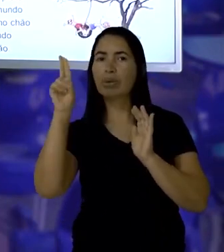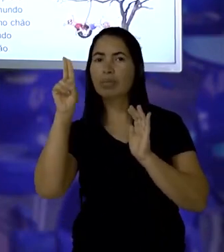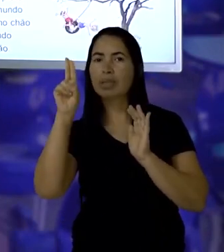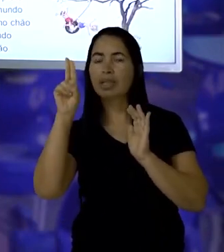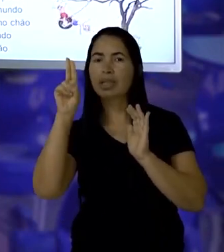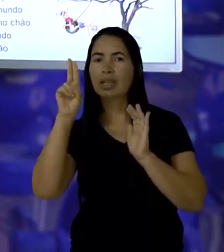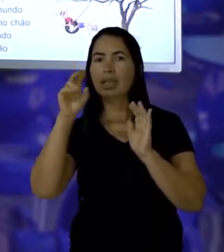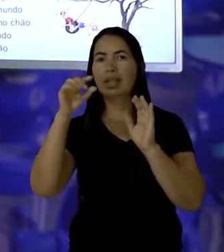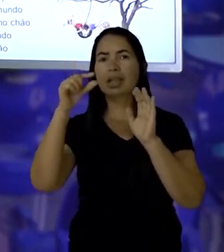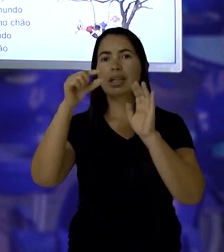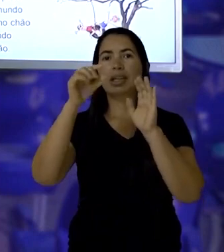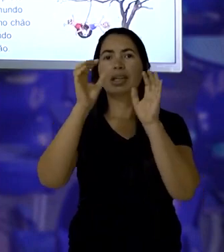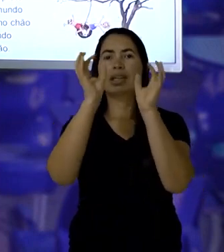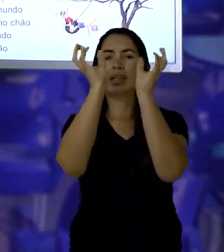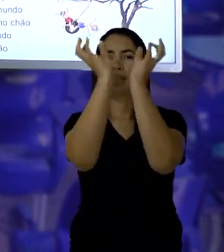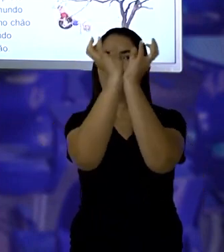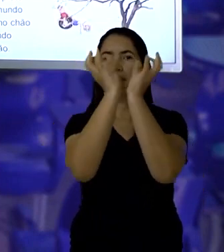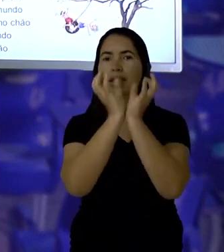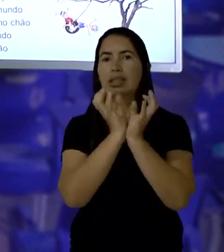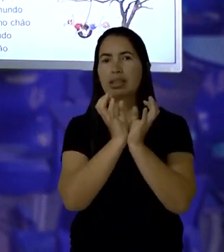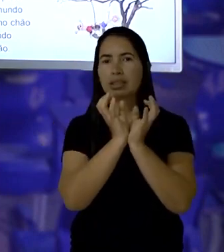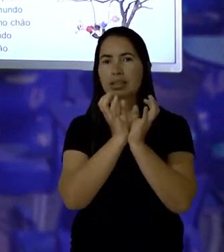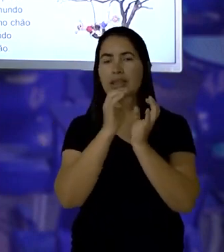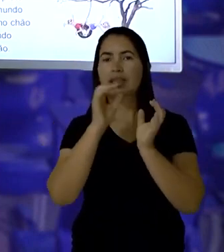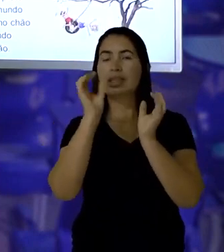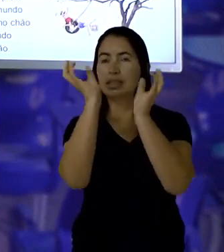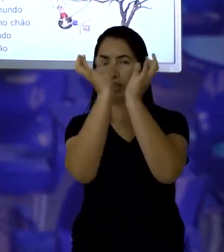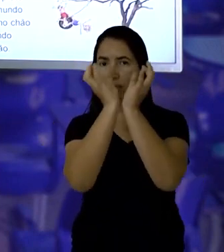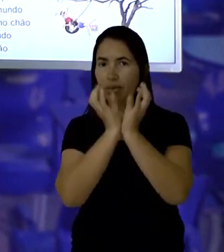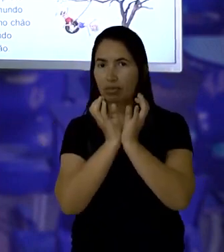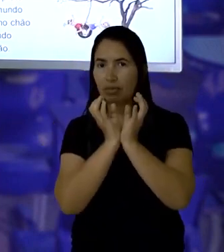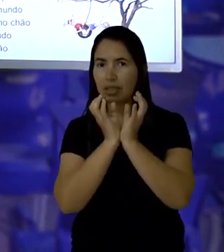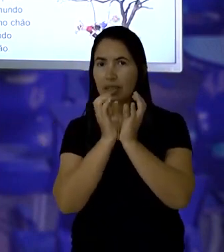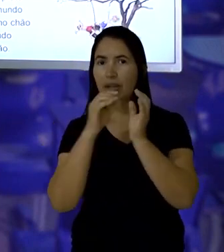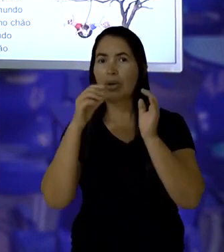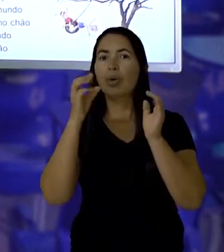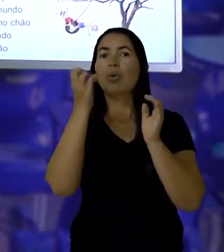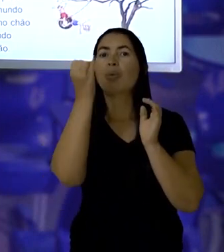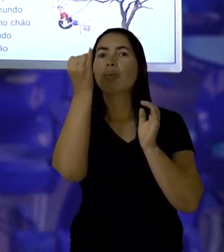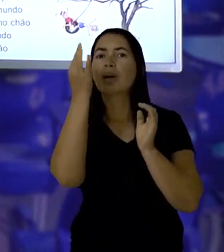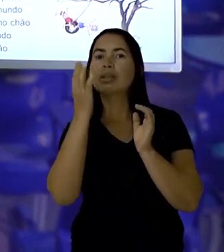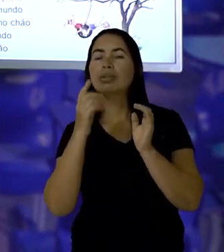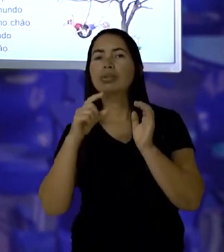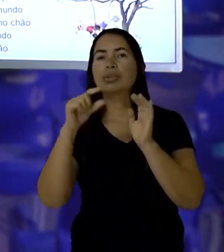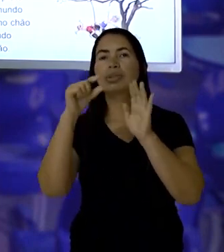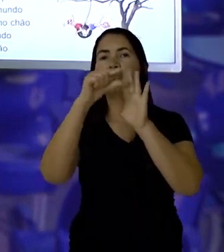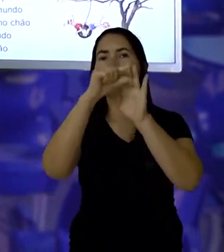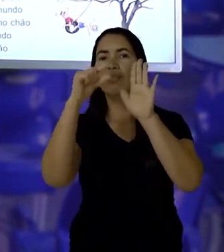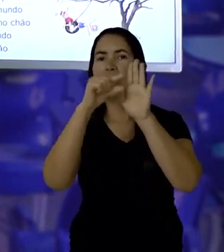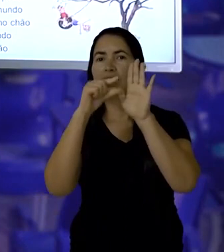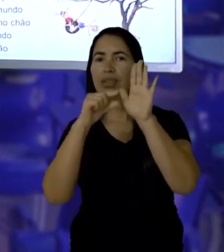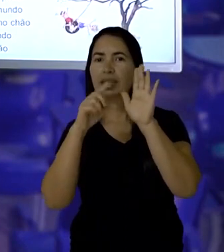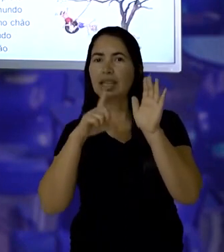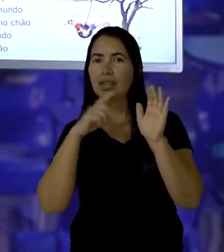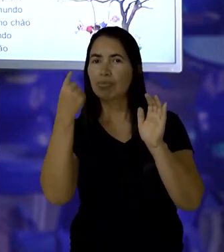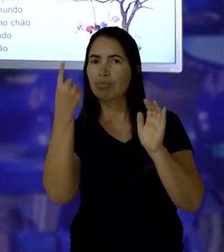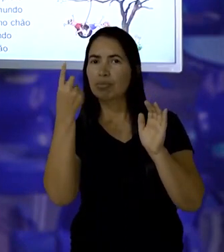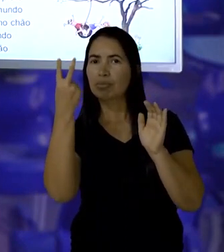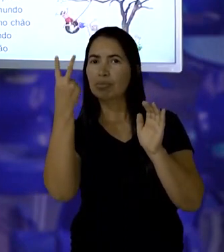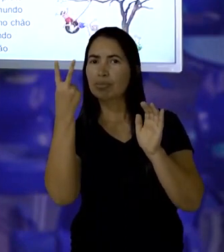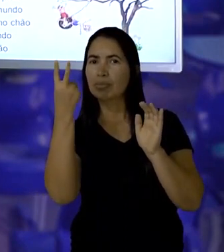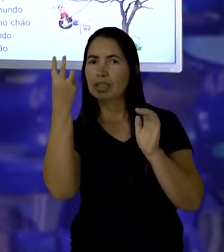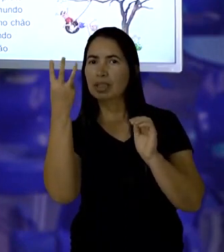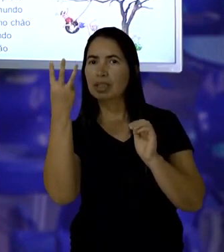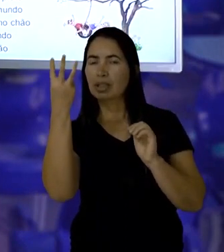chamamos de estrofe. Então, nessa estrofe aqui, vamos contar quantos versos tem? Um,